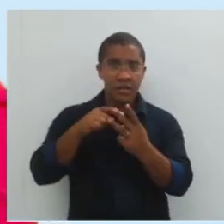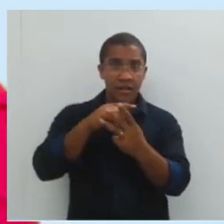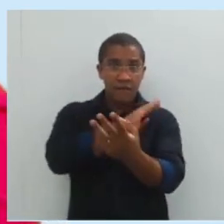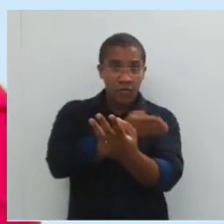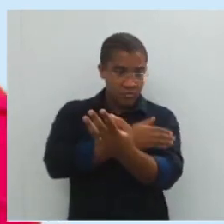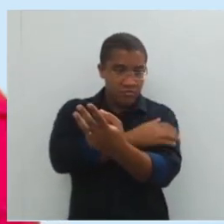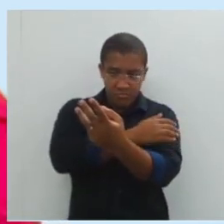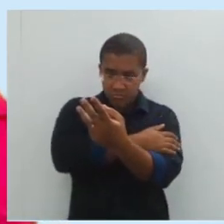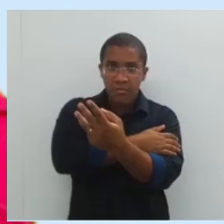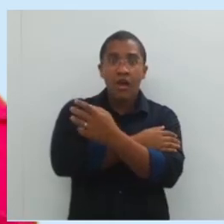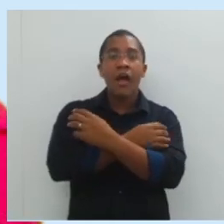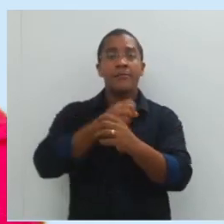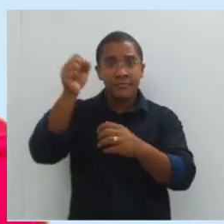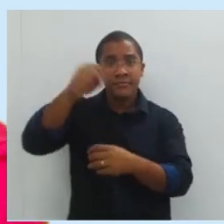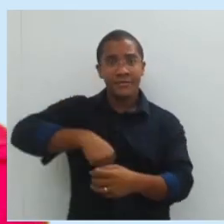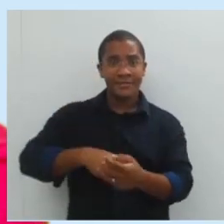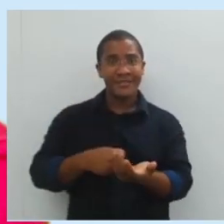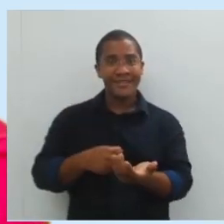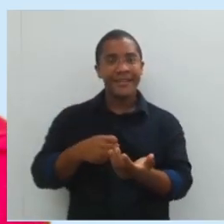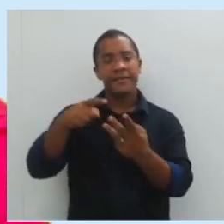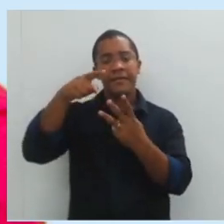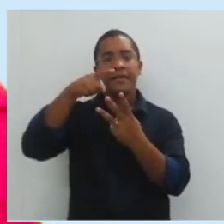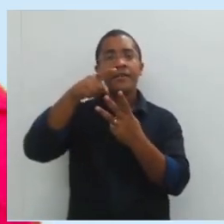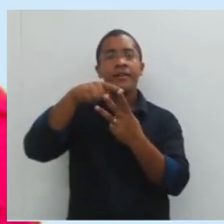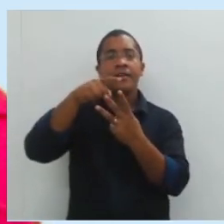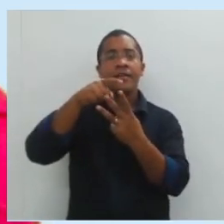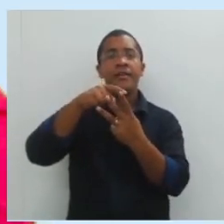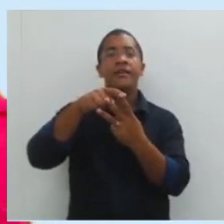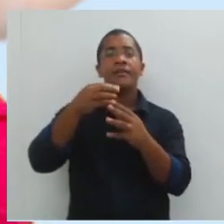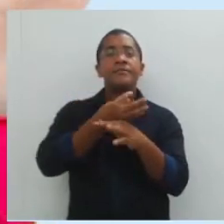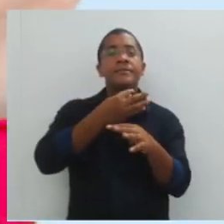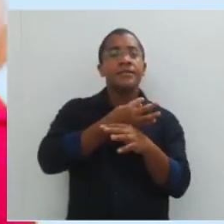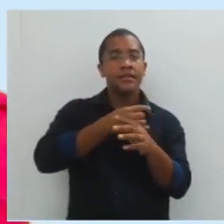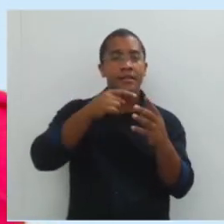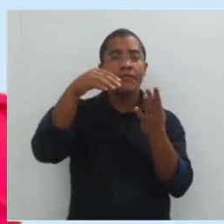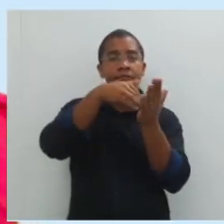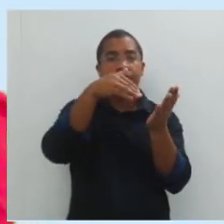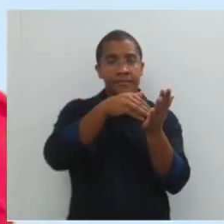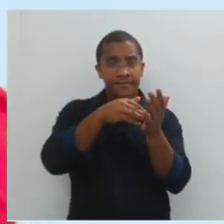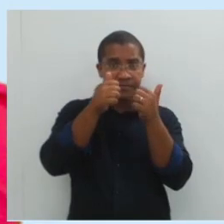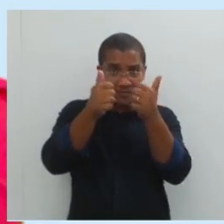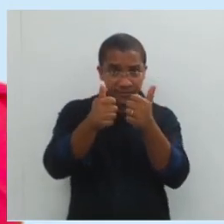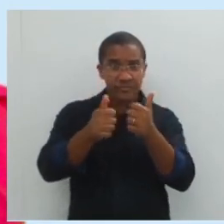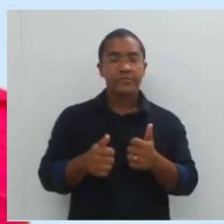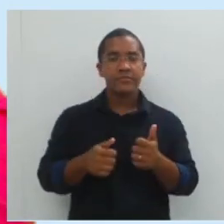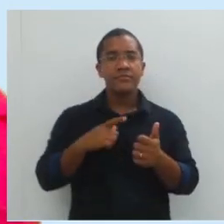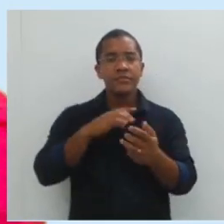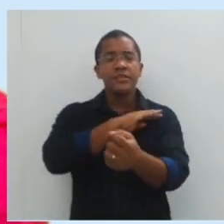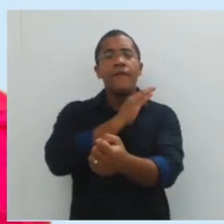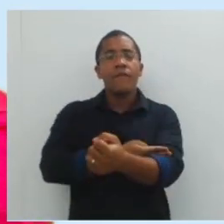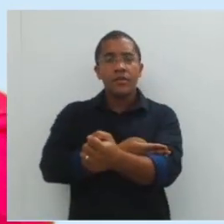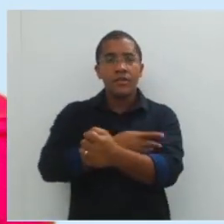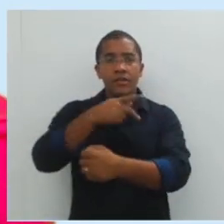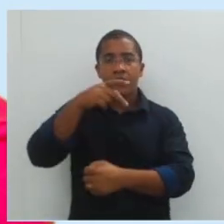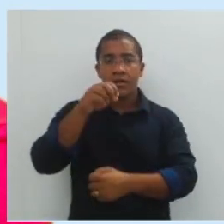É a força potente? Sim. E a resistência na outra extremidade. Se a força